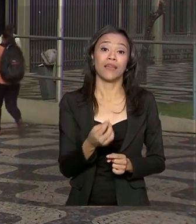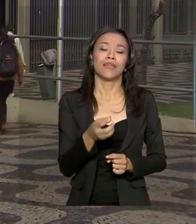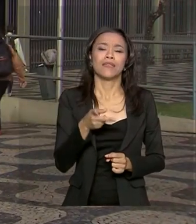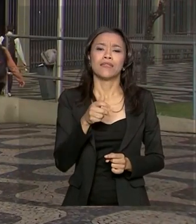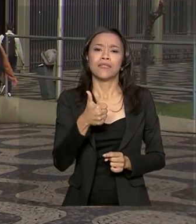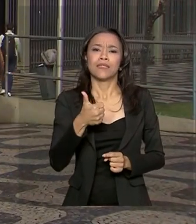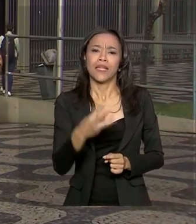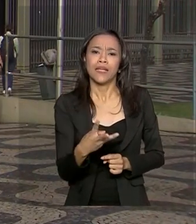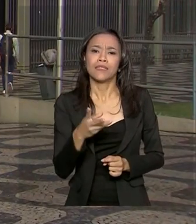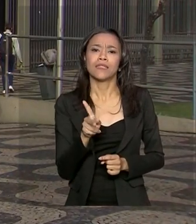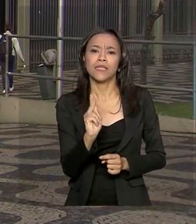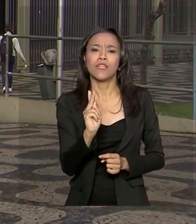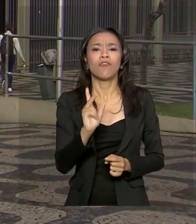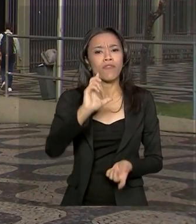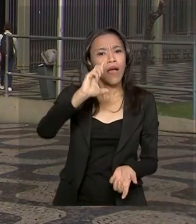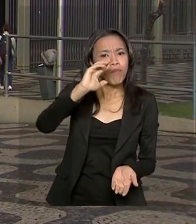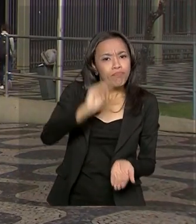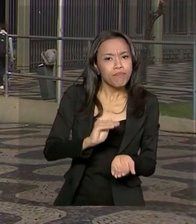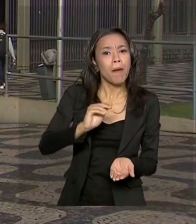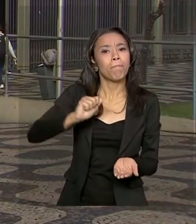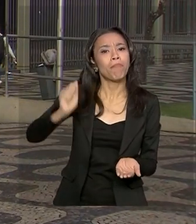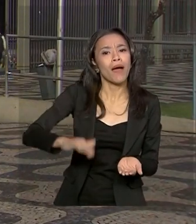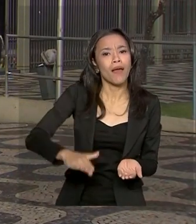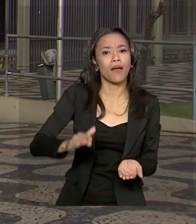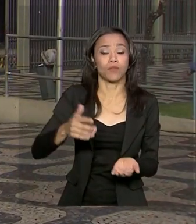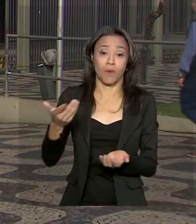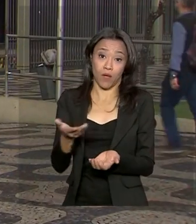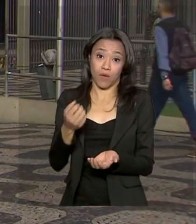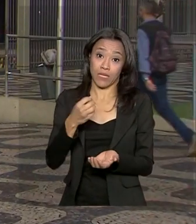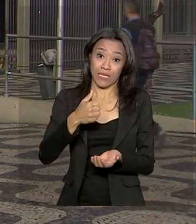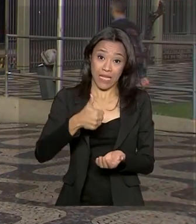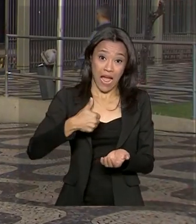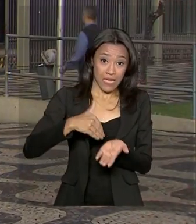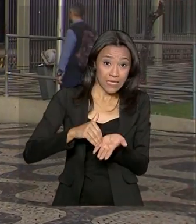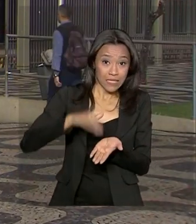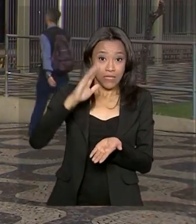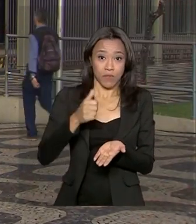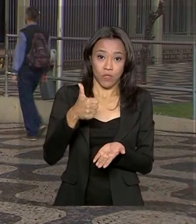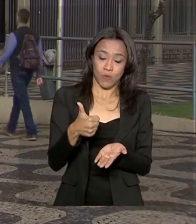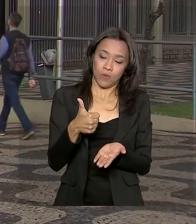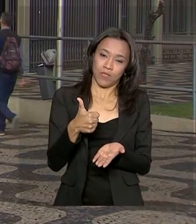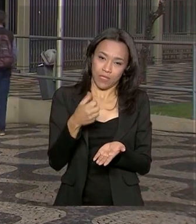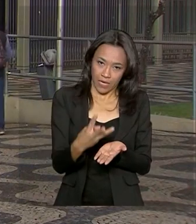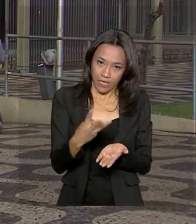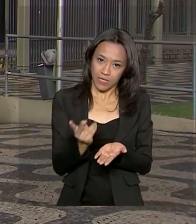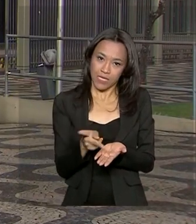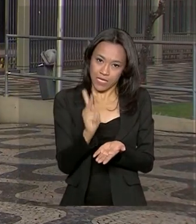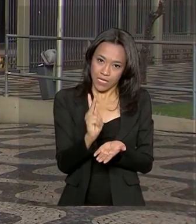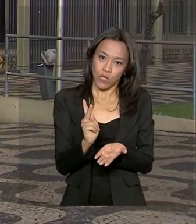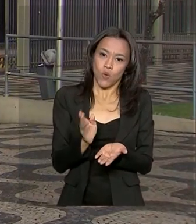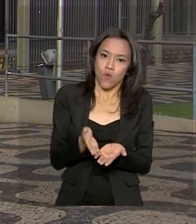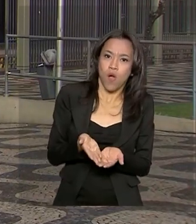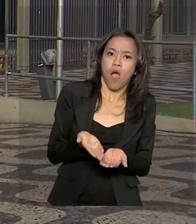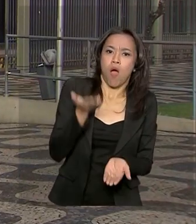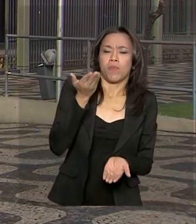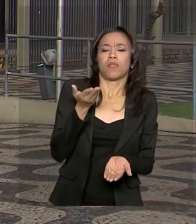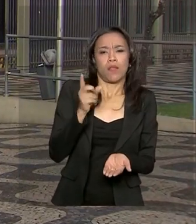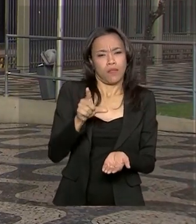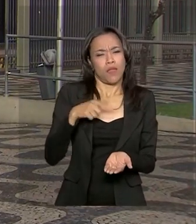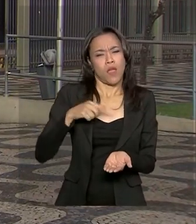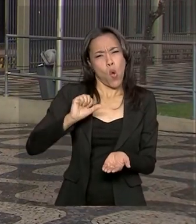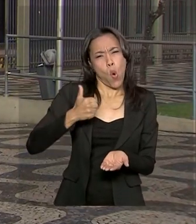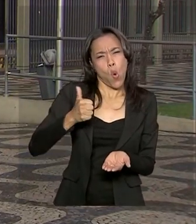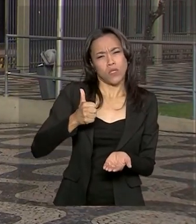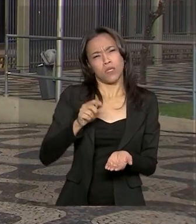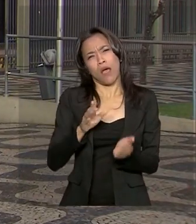,5% a 12% mais barato. Já os botijões acima dos 13 quilos destinados às empresas terão redução de 11% a 17%,